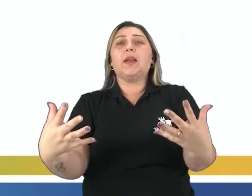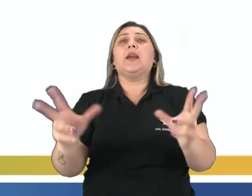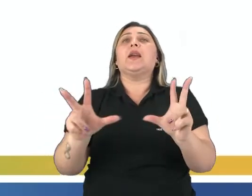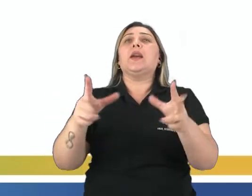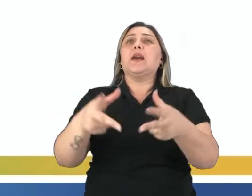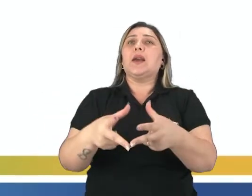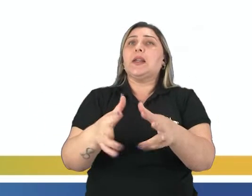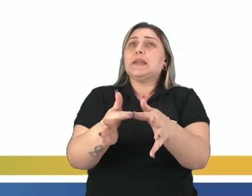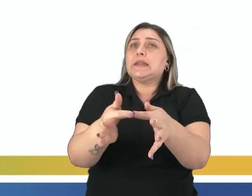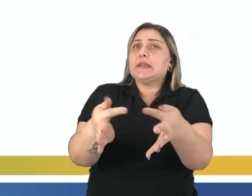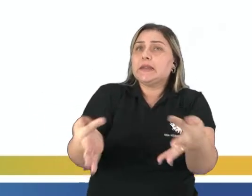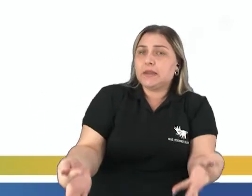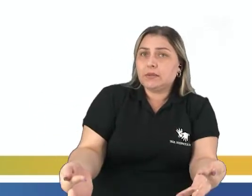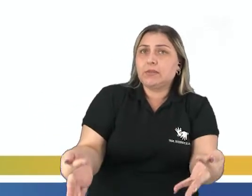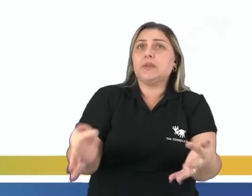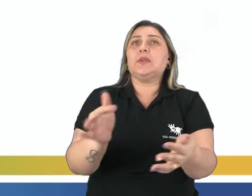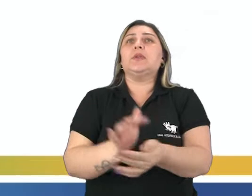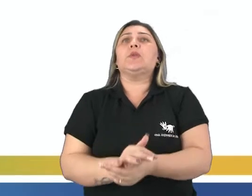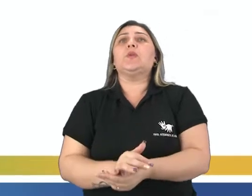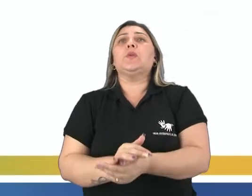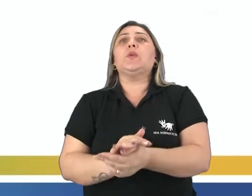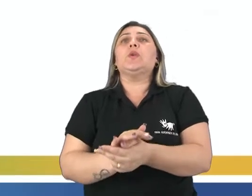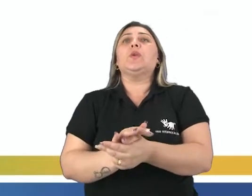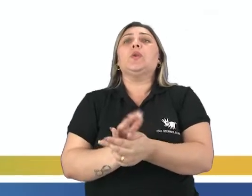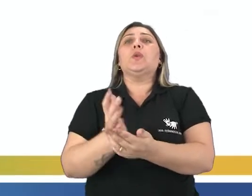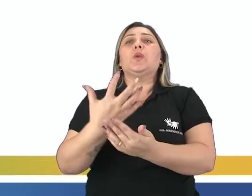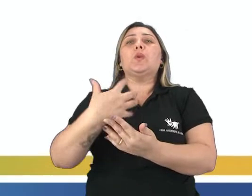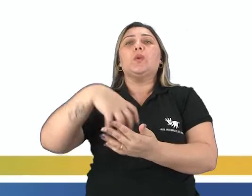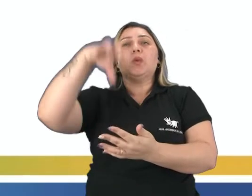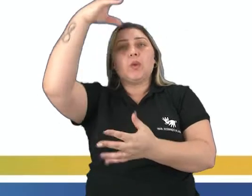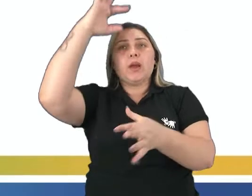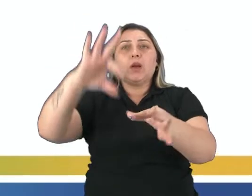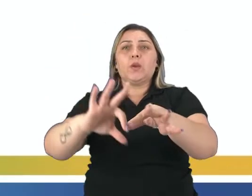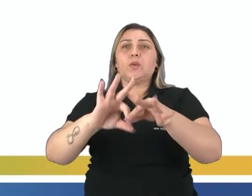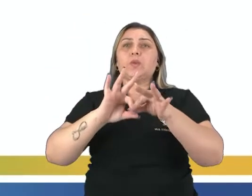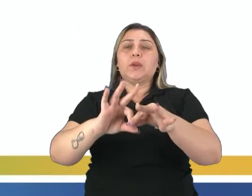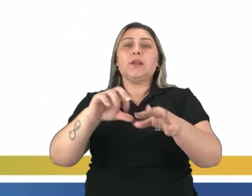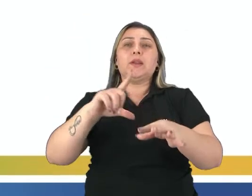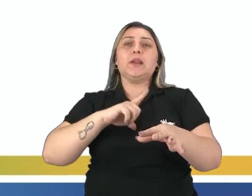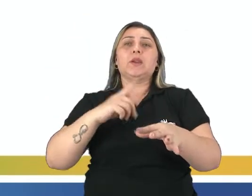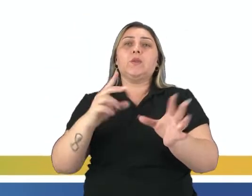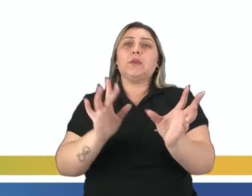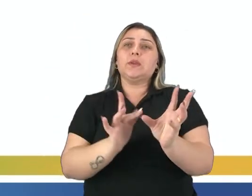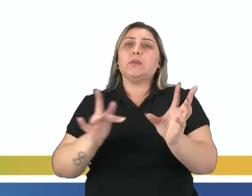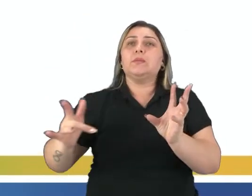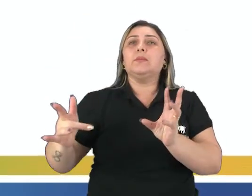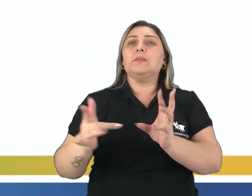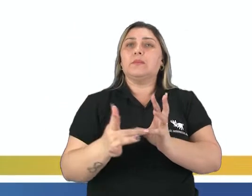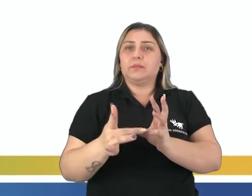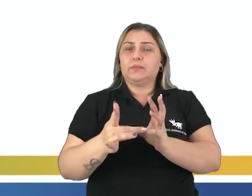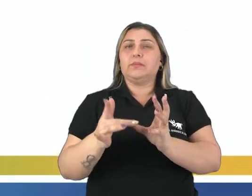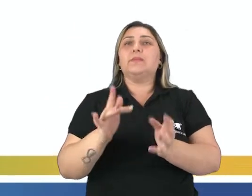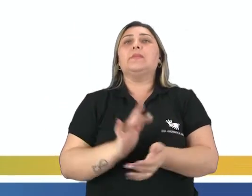ou por Câmara dos Comuns do Reino Unido. Então, gente tem essas duas principais câmaras dentro do parlamento.